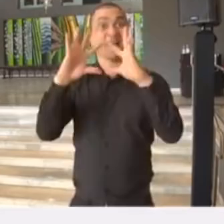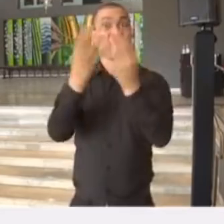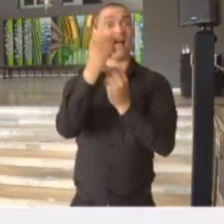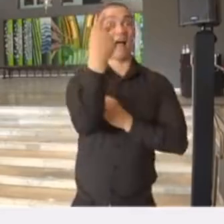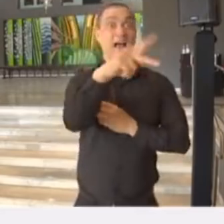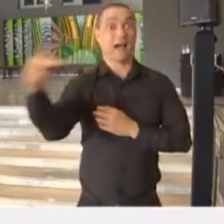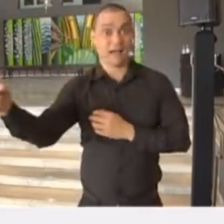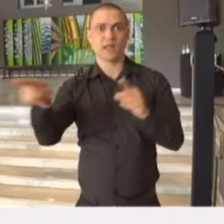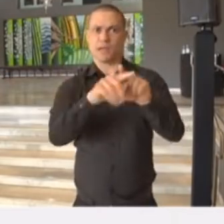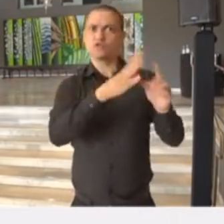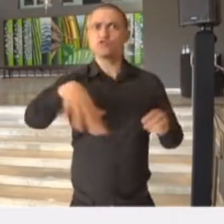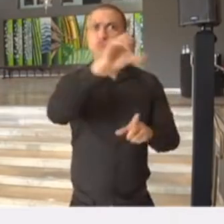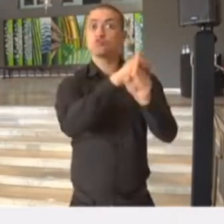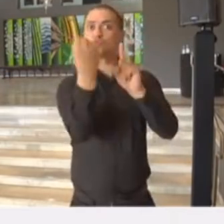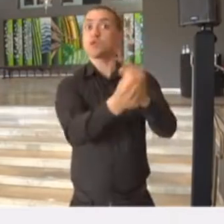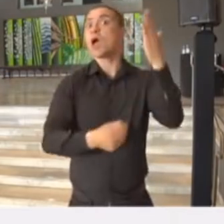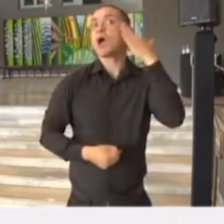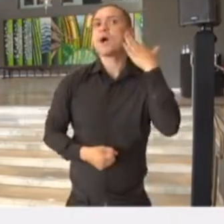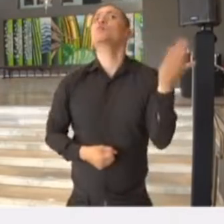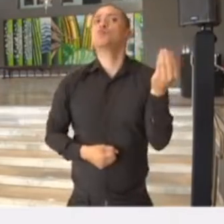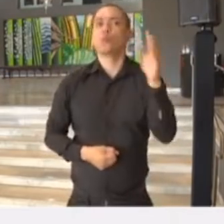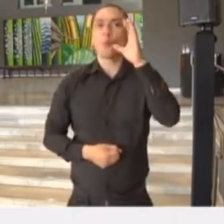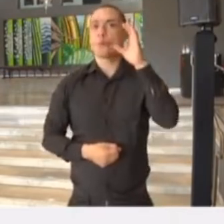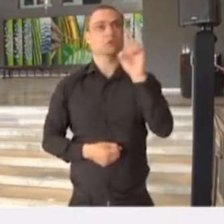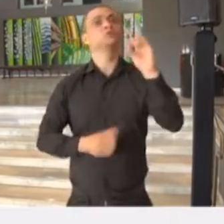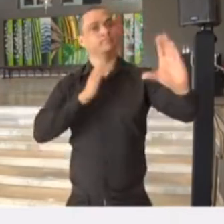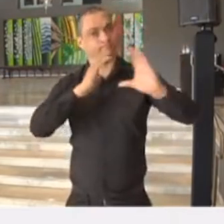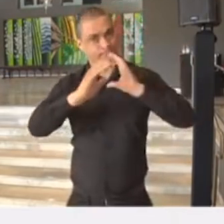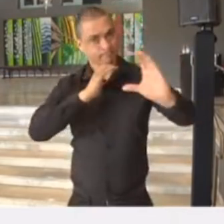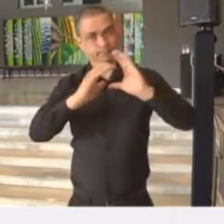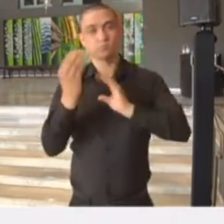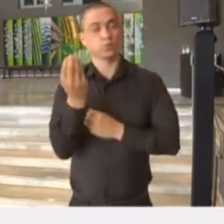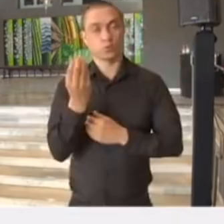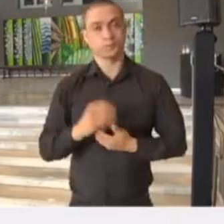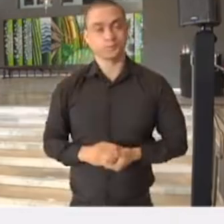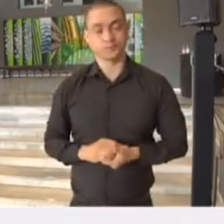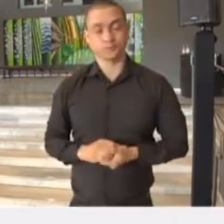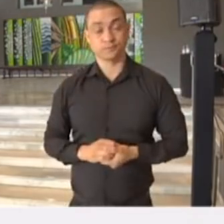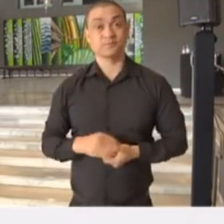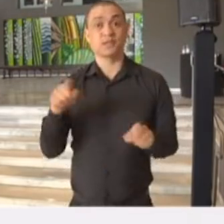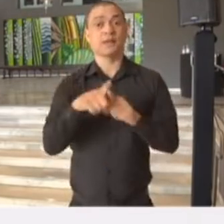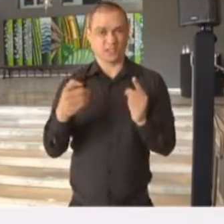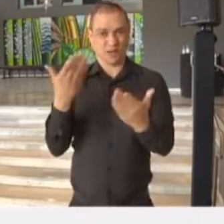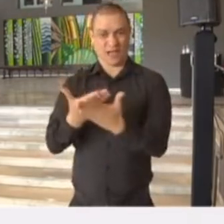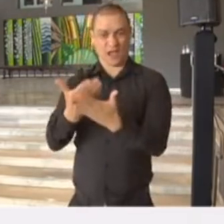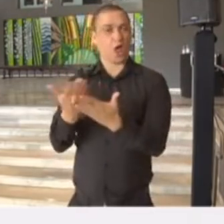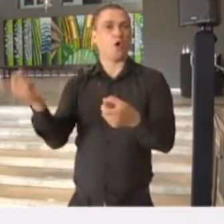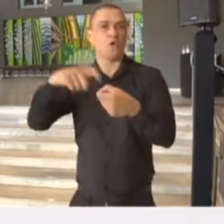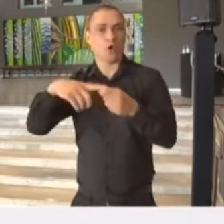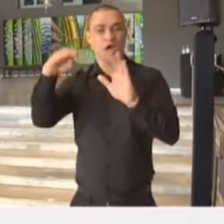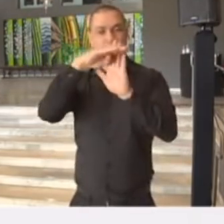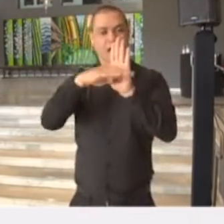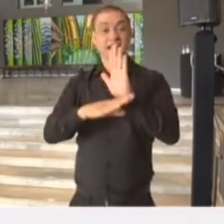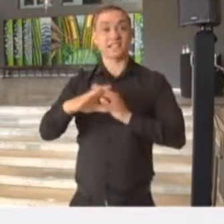os estudantes, a comunidade, a sociedade informada, sempre sobre o retorno dos protocolos, com no mínimo